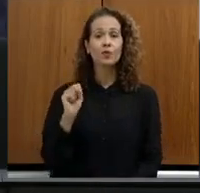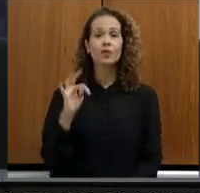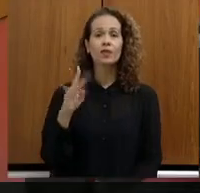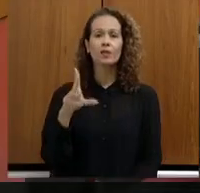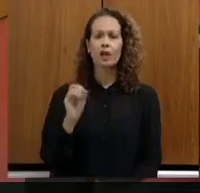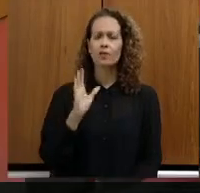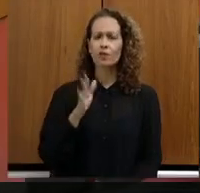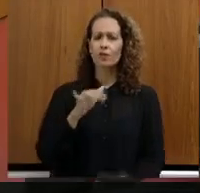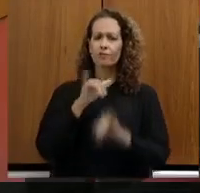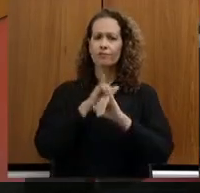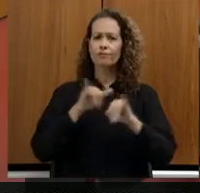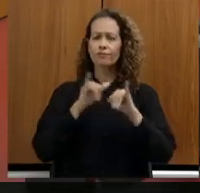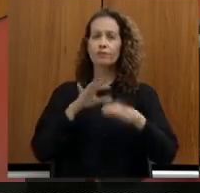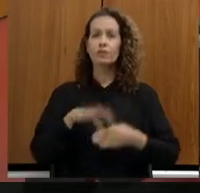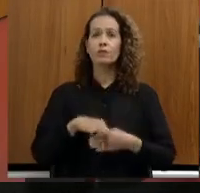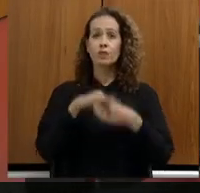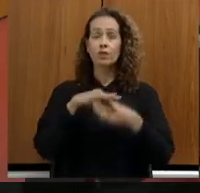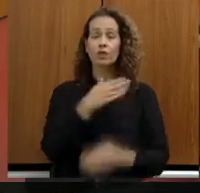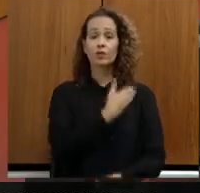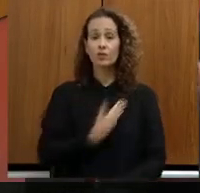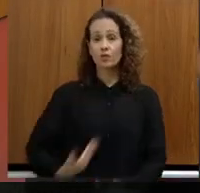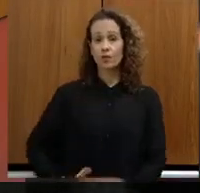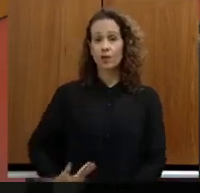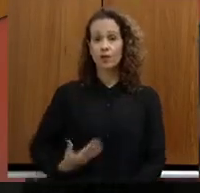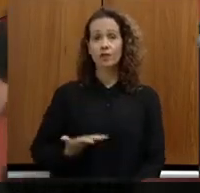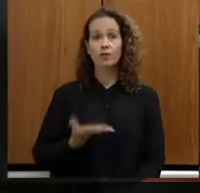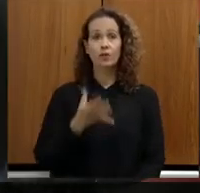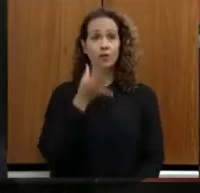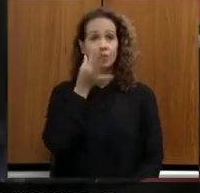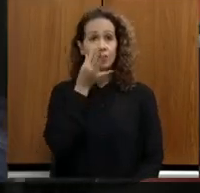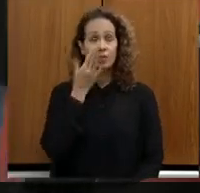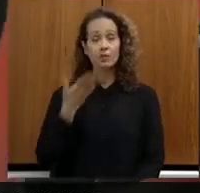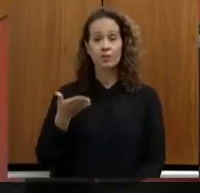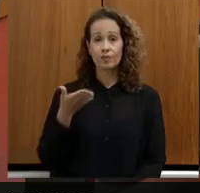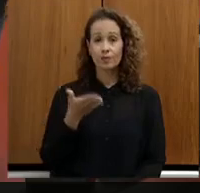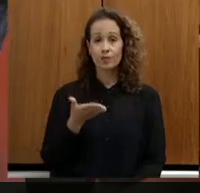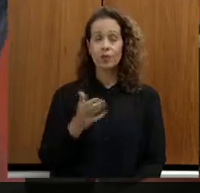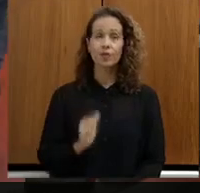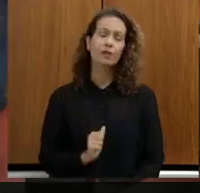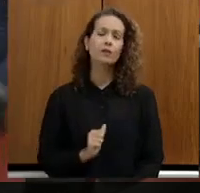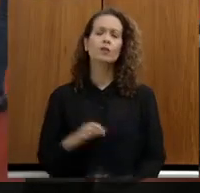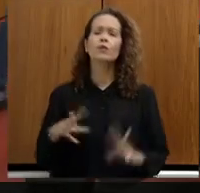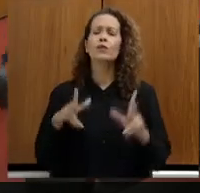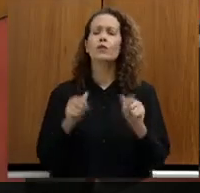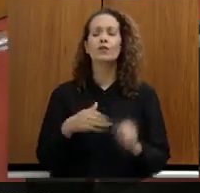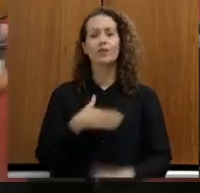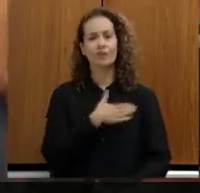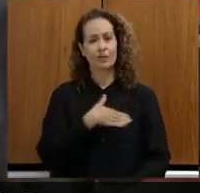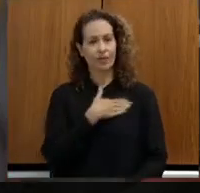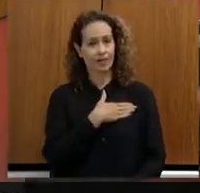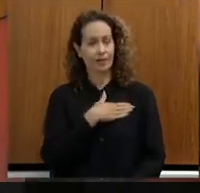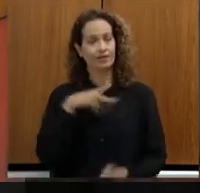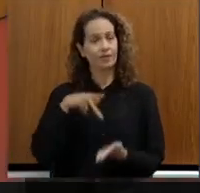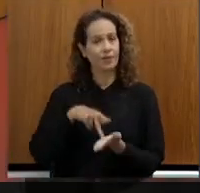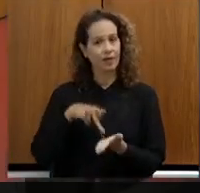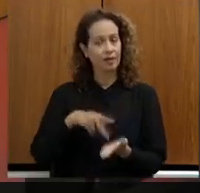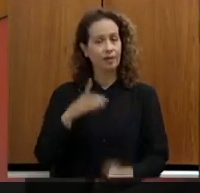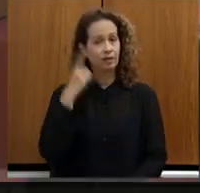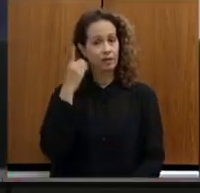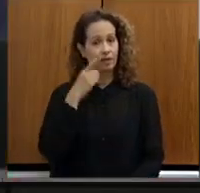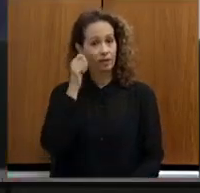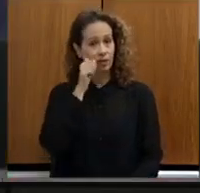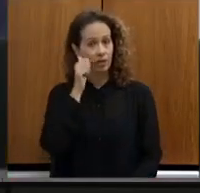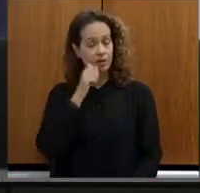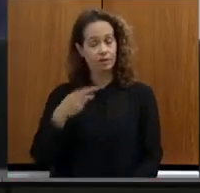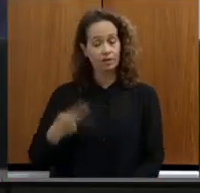líder do governo, presente aqui, deputado Gustavo Aladares, todas são queridas e realmente todas as deputadas dessa